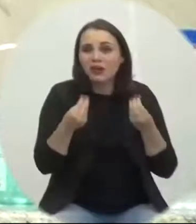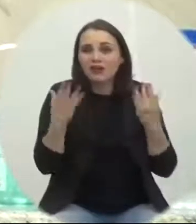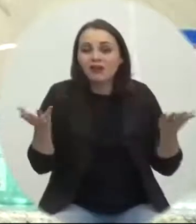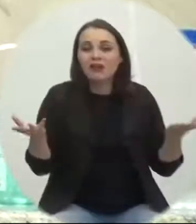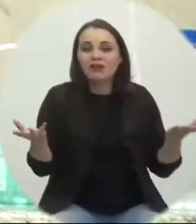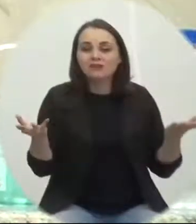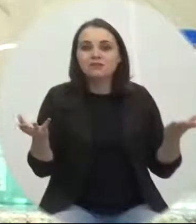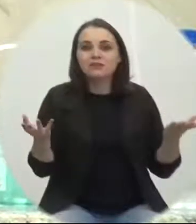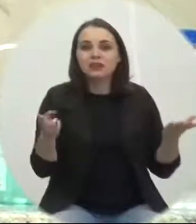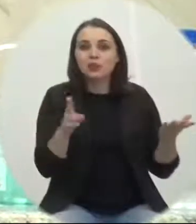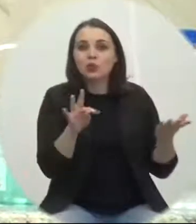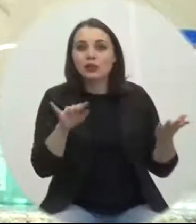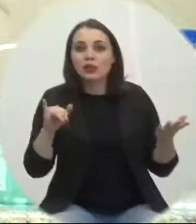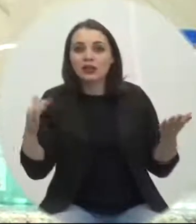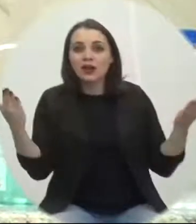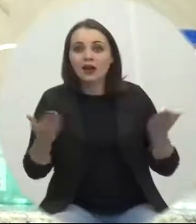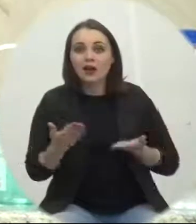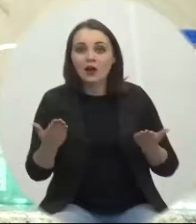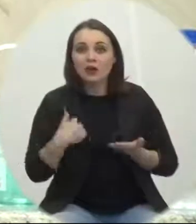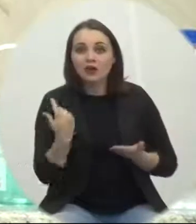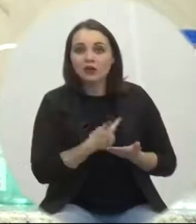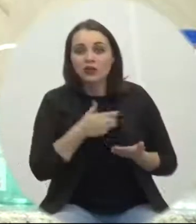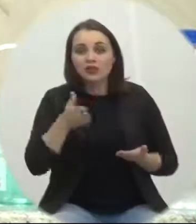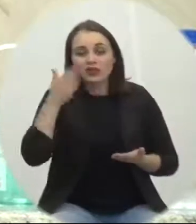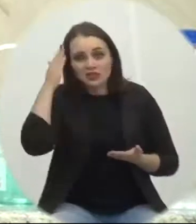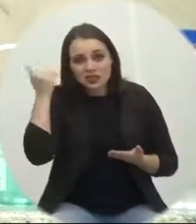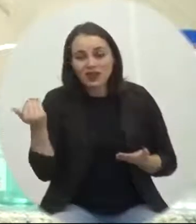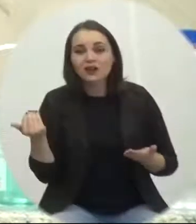E a UTI agora, todo mundo sabe, já é a nível nacional.